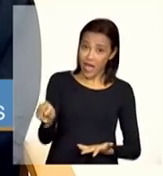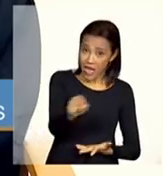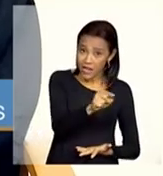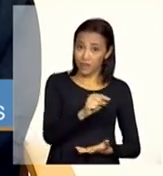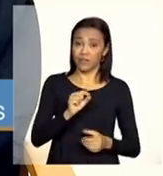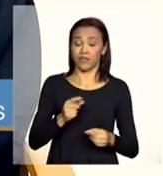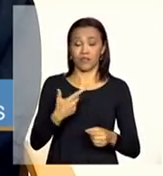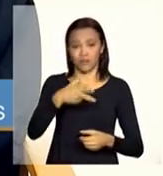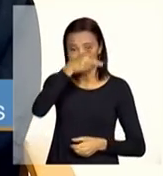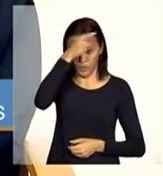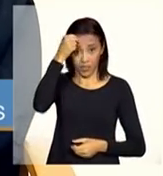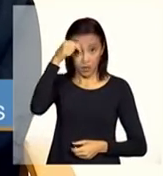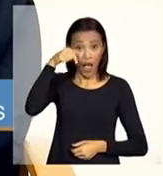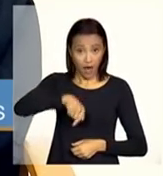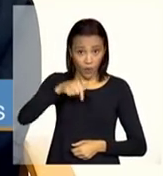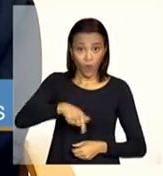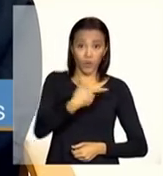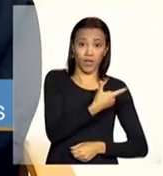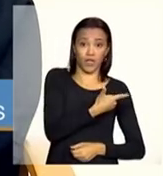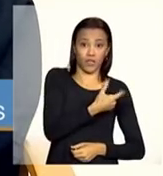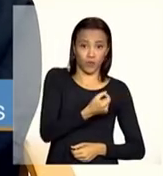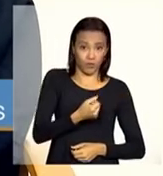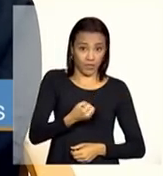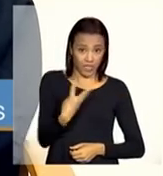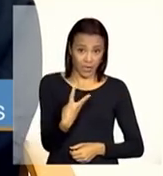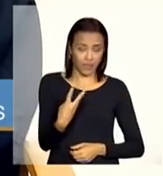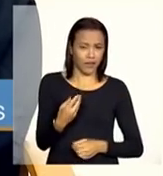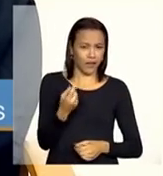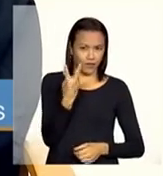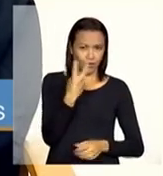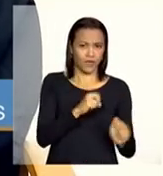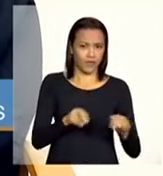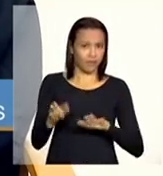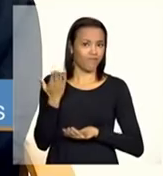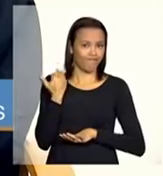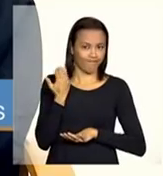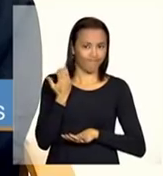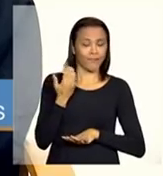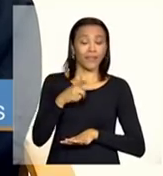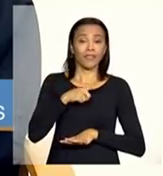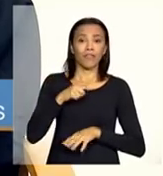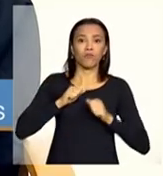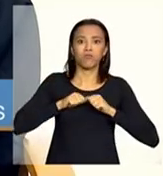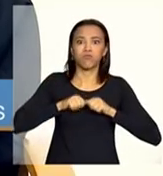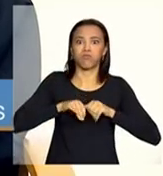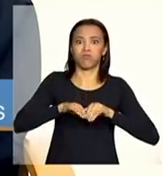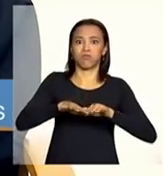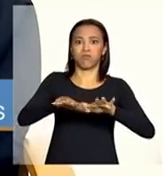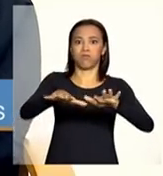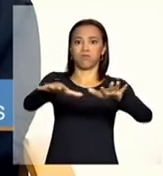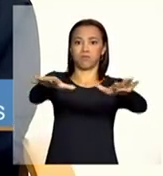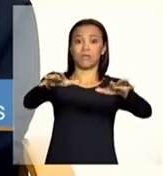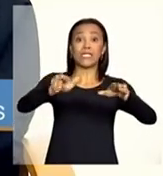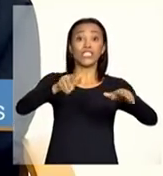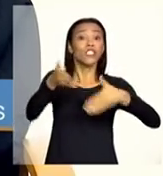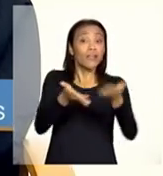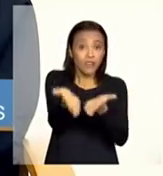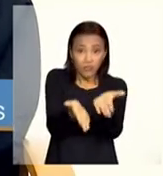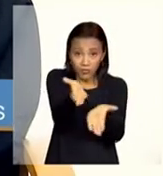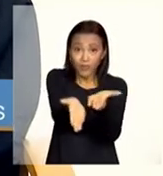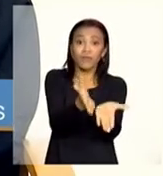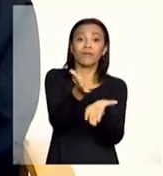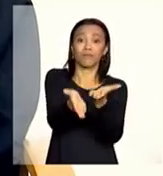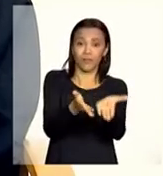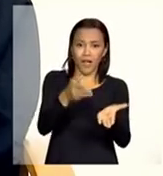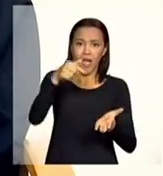agora em 2013 exatamente há duas semanas atrás houve uma expansão de serviços agora a partir